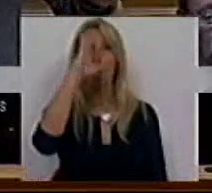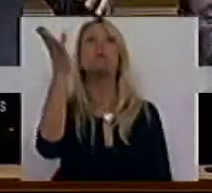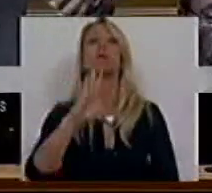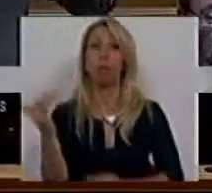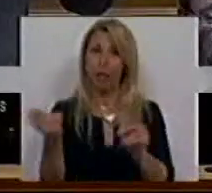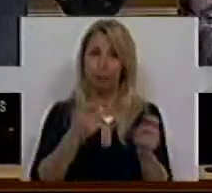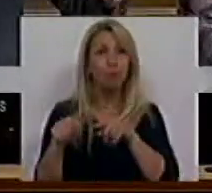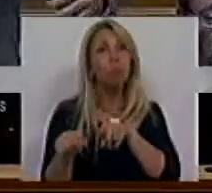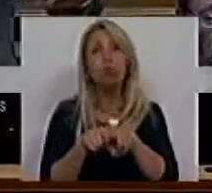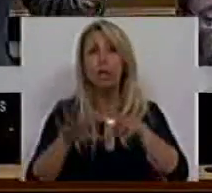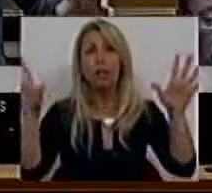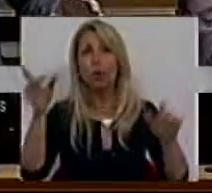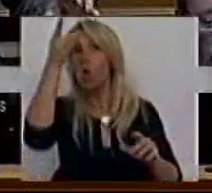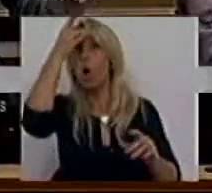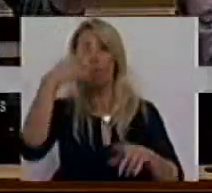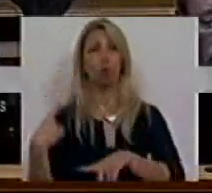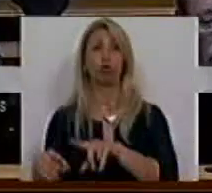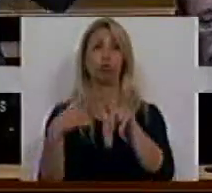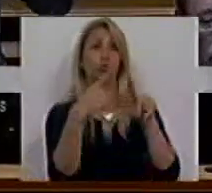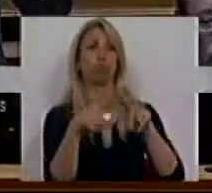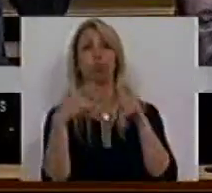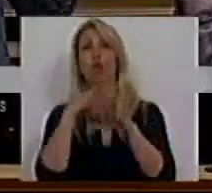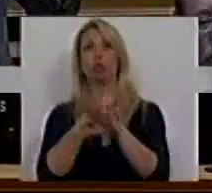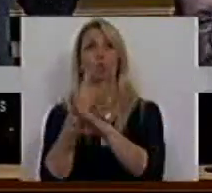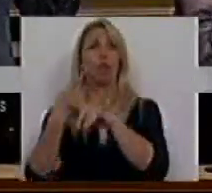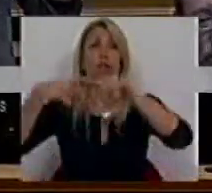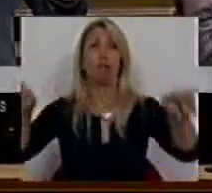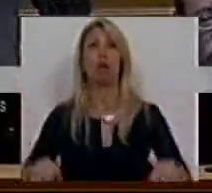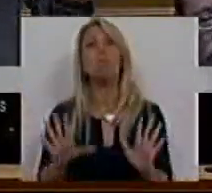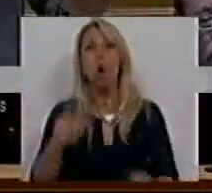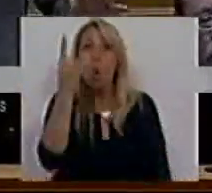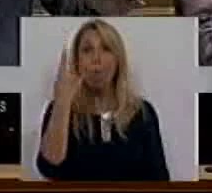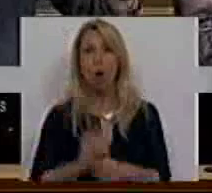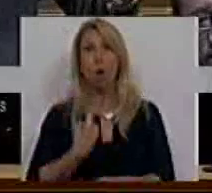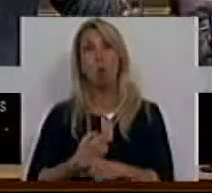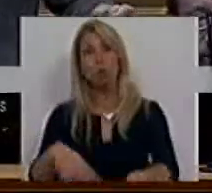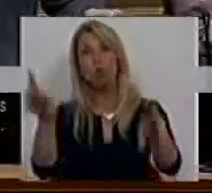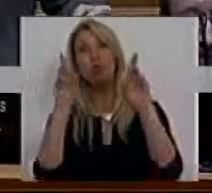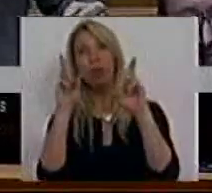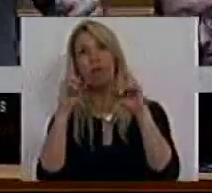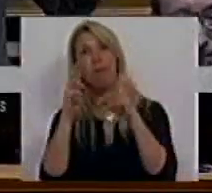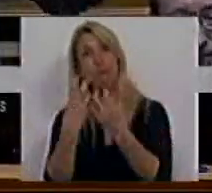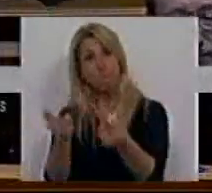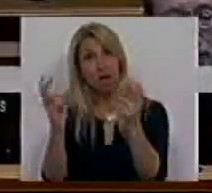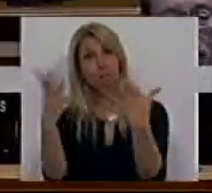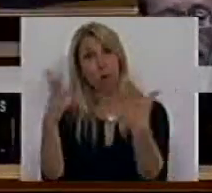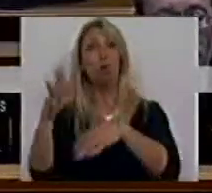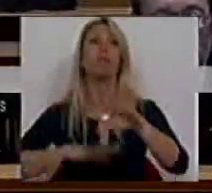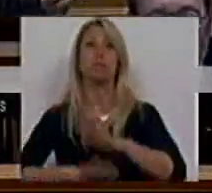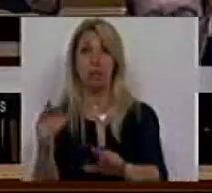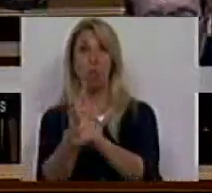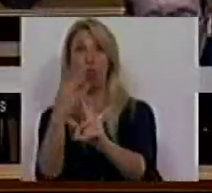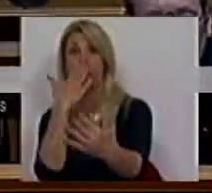debate político, que as opiniões seriam as mais diversas, mas pelo menos uma coisa estava à espera que as bancadas da maioria fizessem. É que face aos